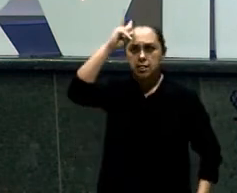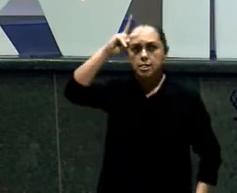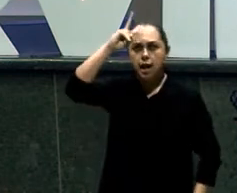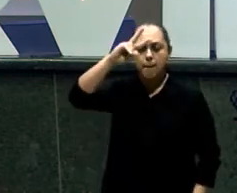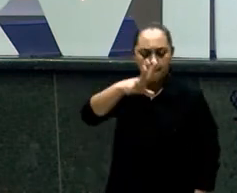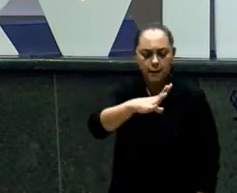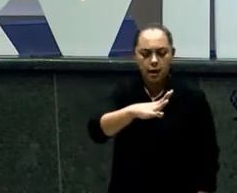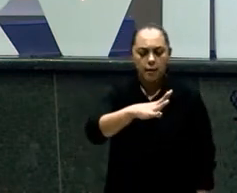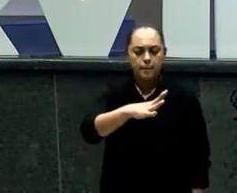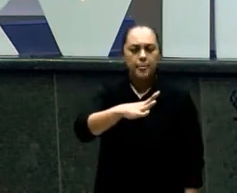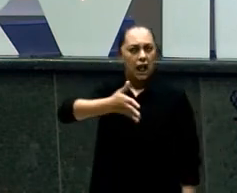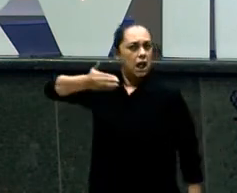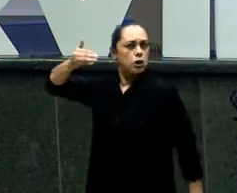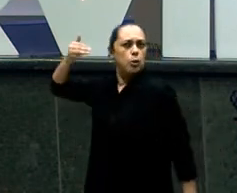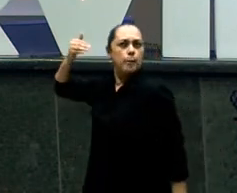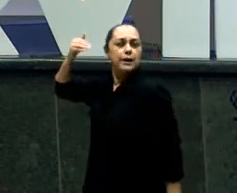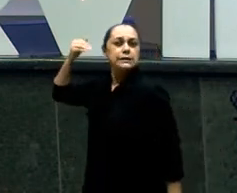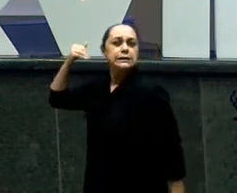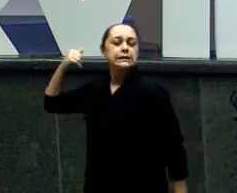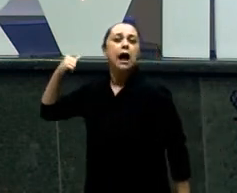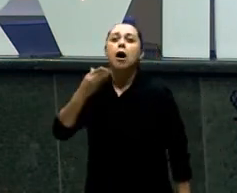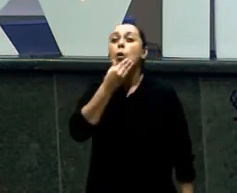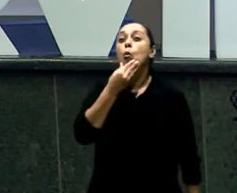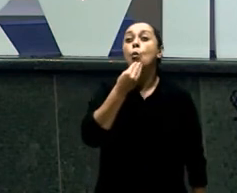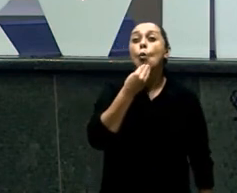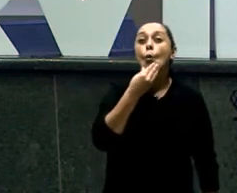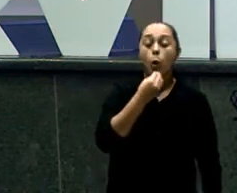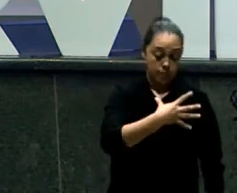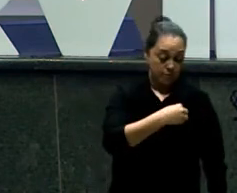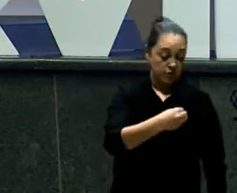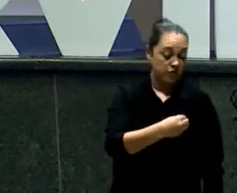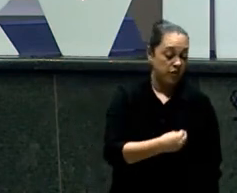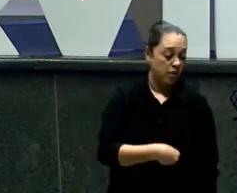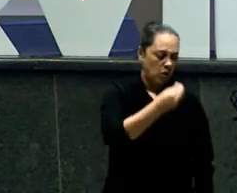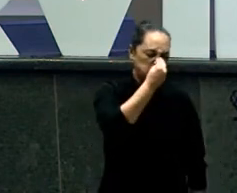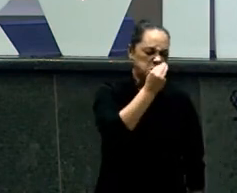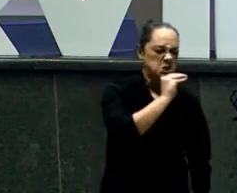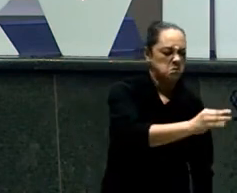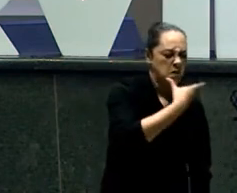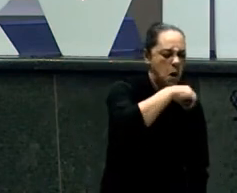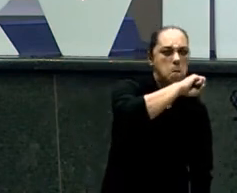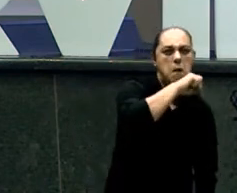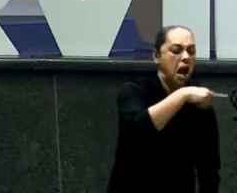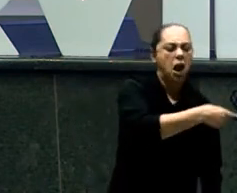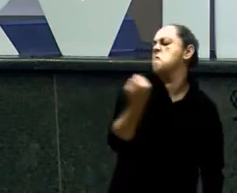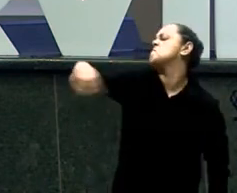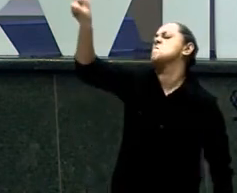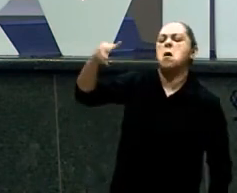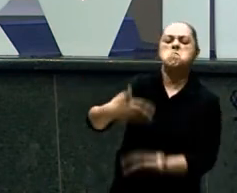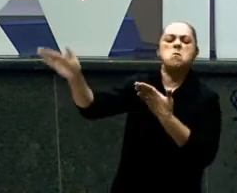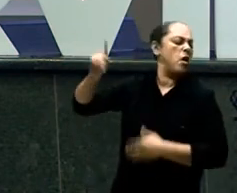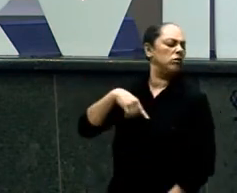Oh, aleluia Essa mensagem Ela tem Endereço certo Eu posso estar pregando Como se fosse Uma flecha